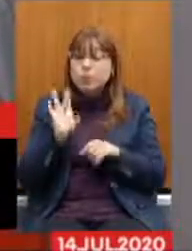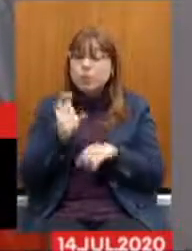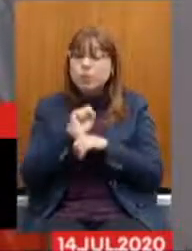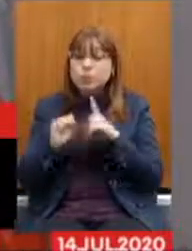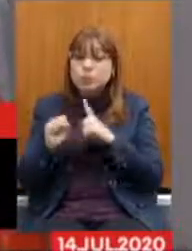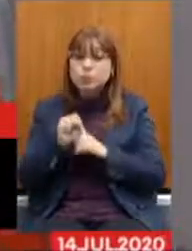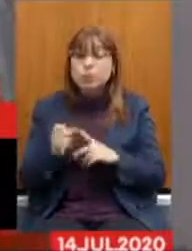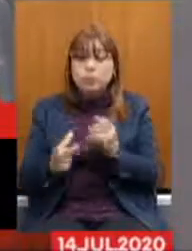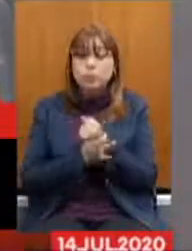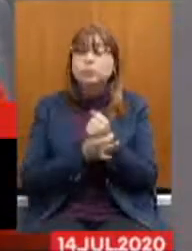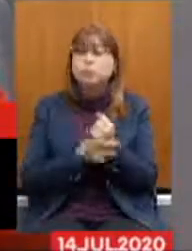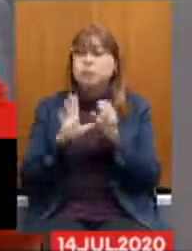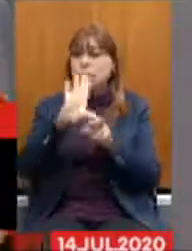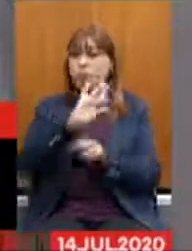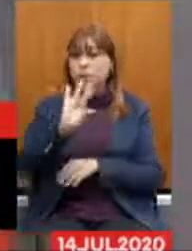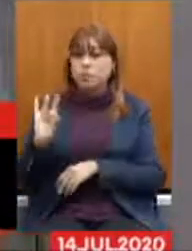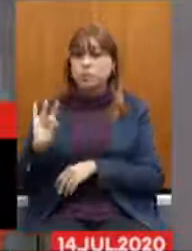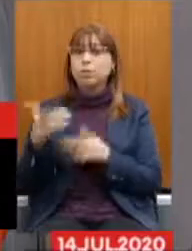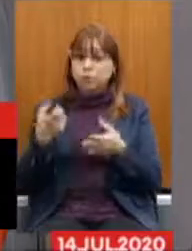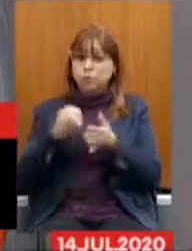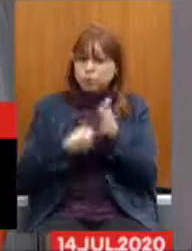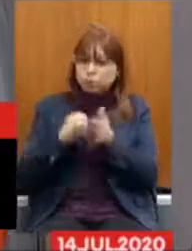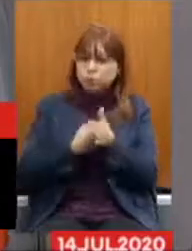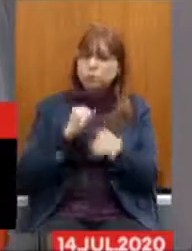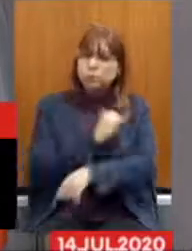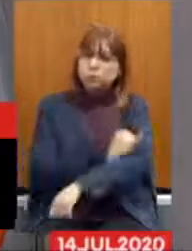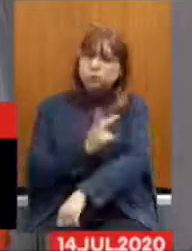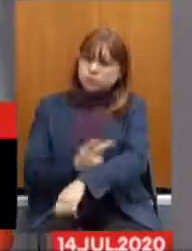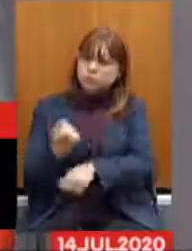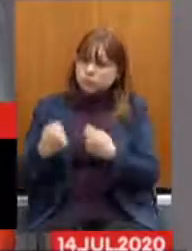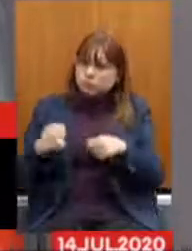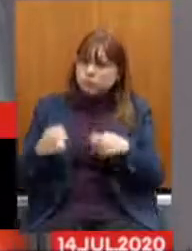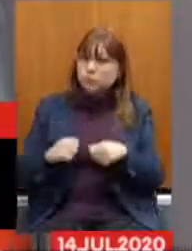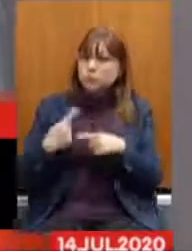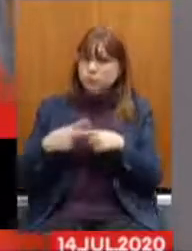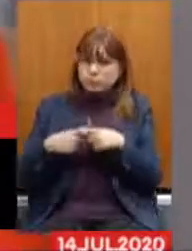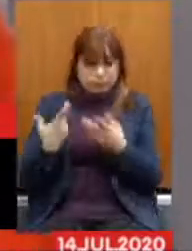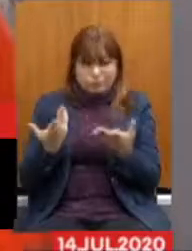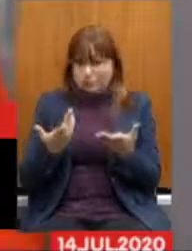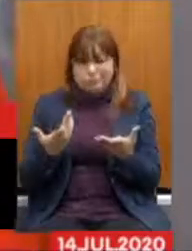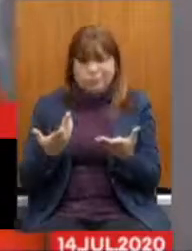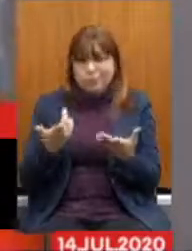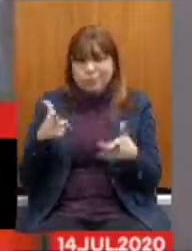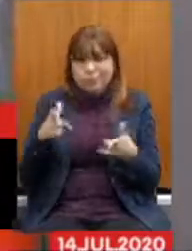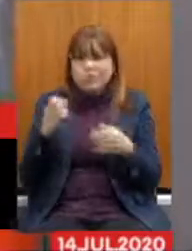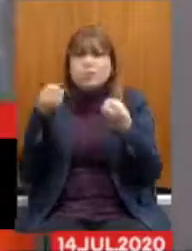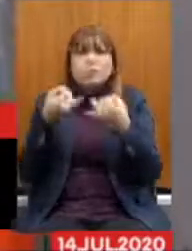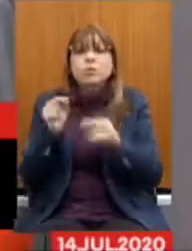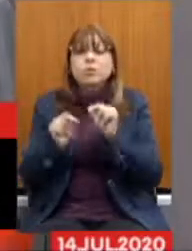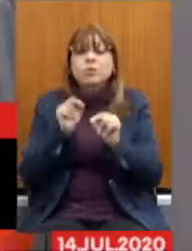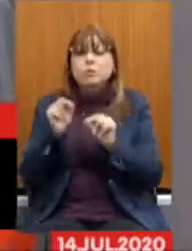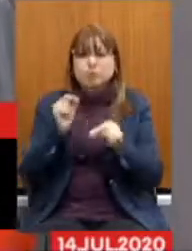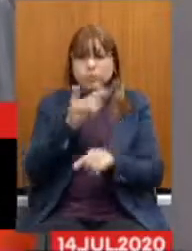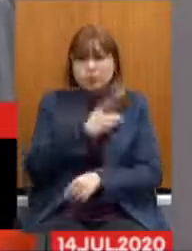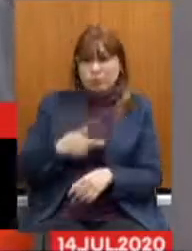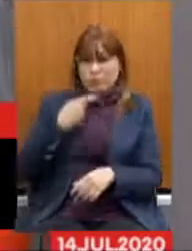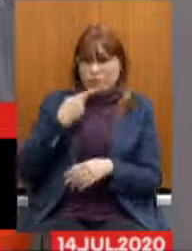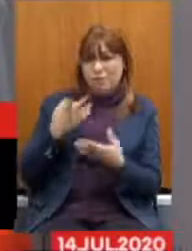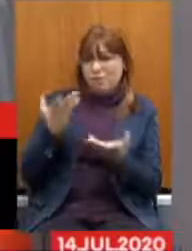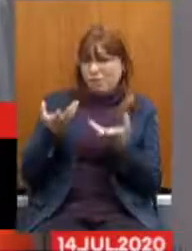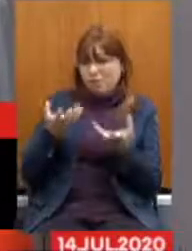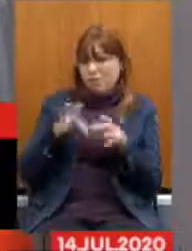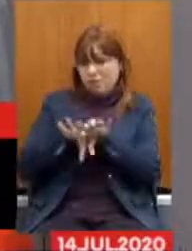luta em defesa do Ipseng precisa muito ser fortalecida, porque não há o que justifique esse processo que o governo tenta fazer de